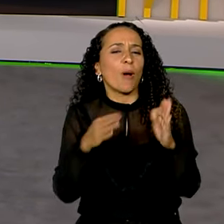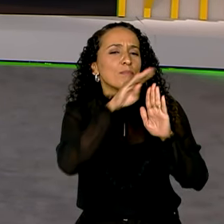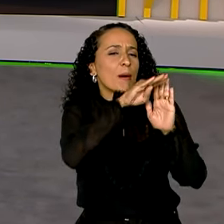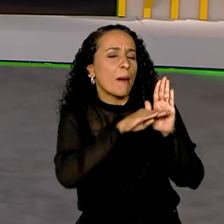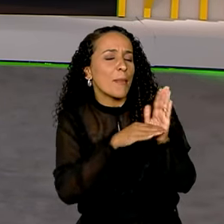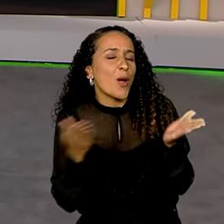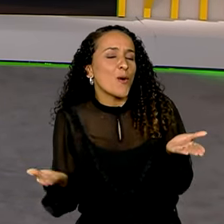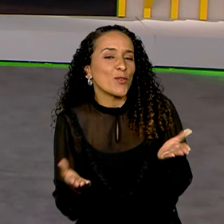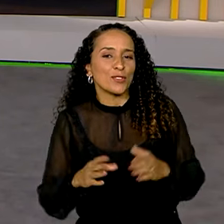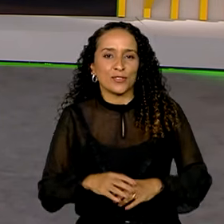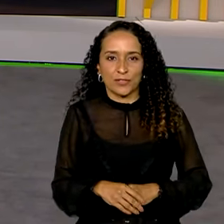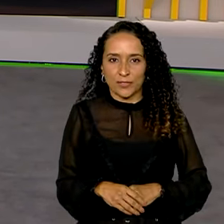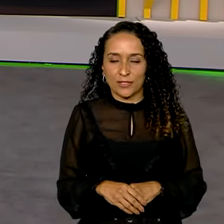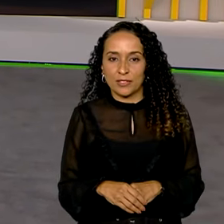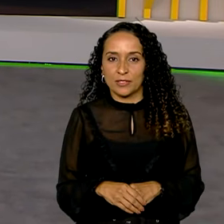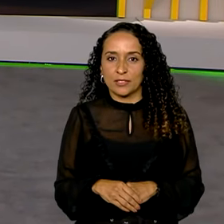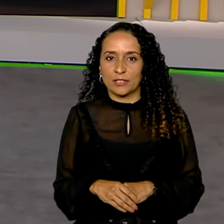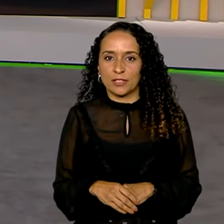pauta aí no Alvorada?